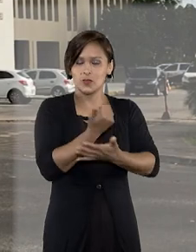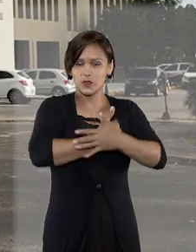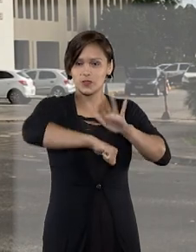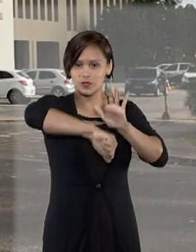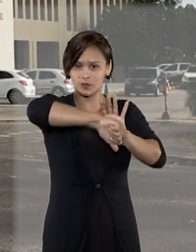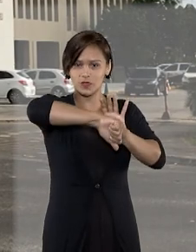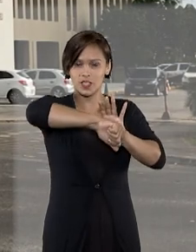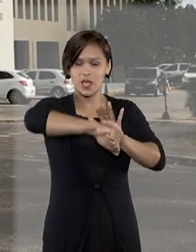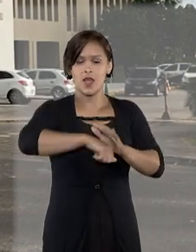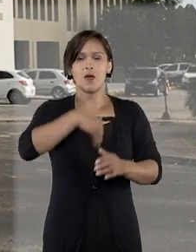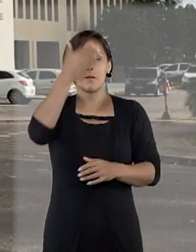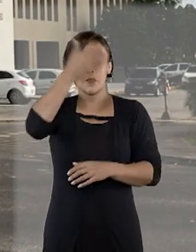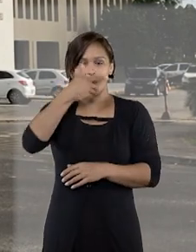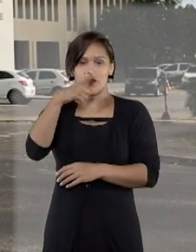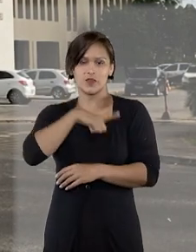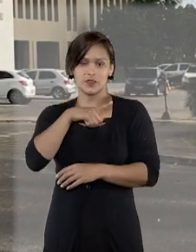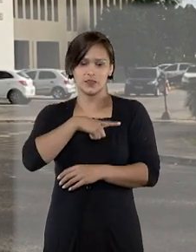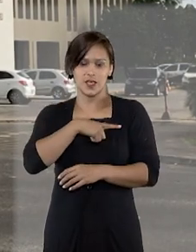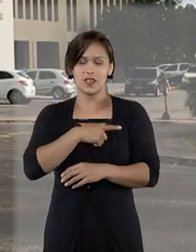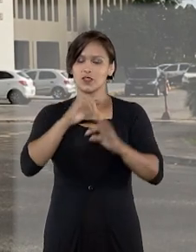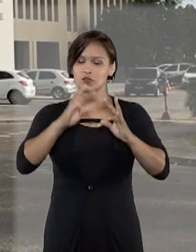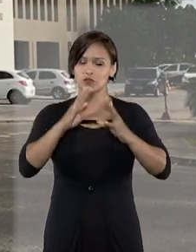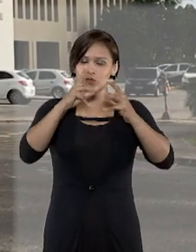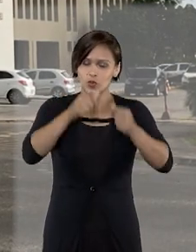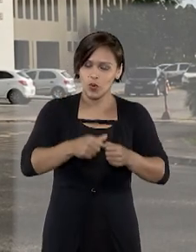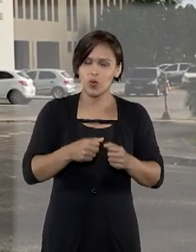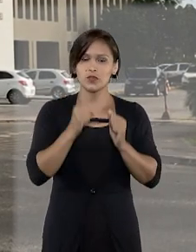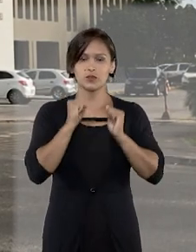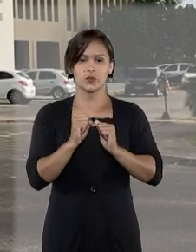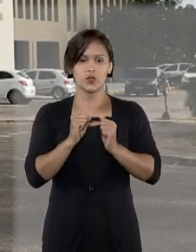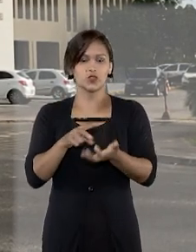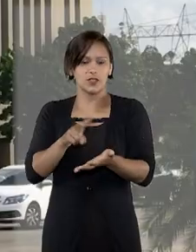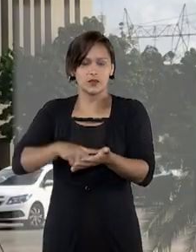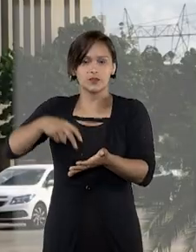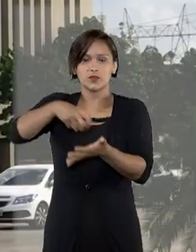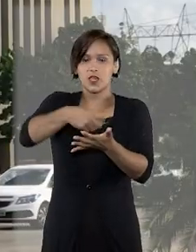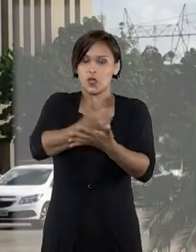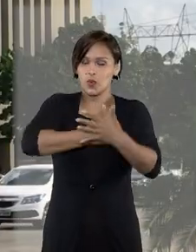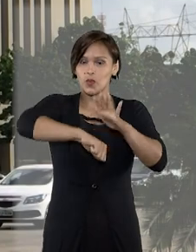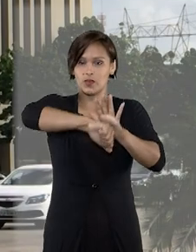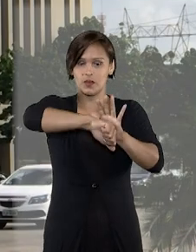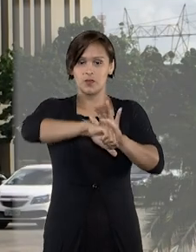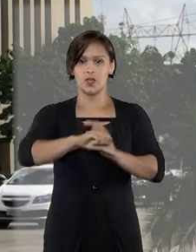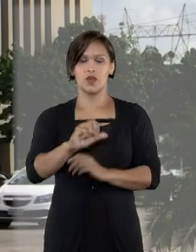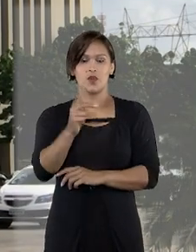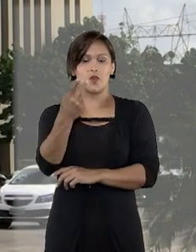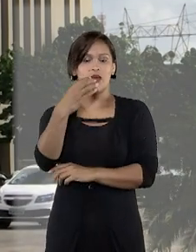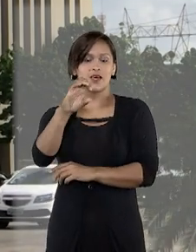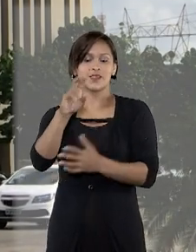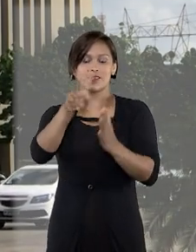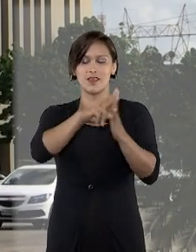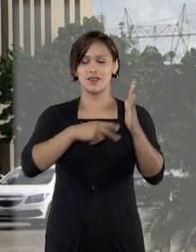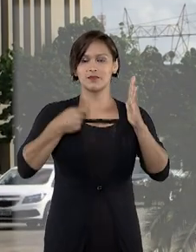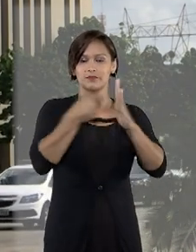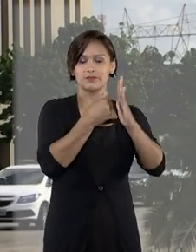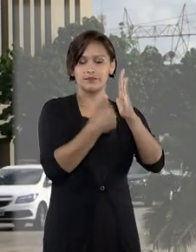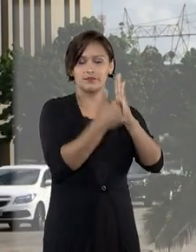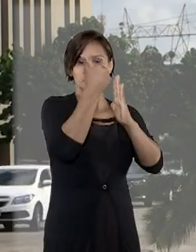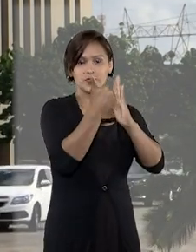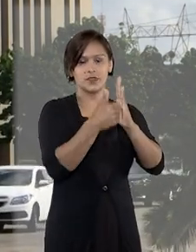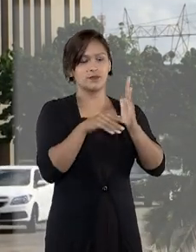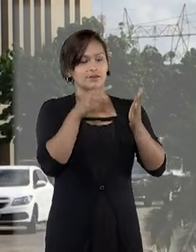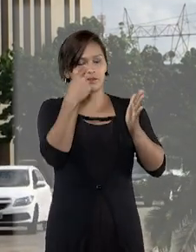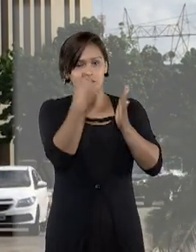suficiente da materialidade e indícios concretos da autoria do crime. O habeas corpus, impetrado em segunda instância, foi